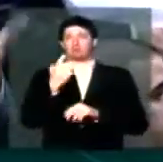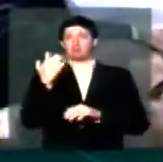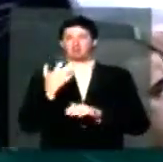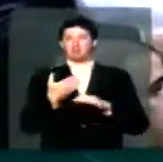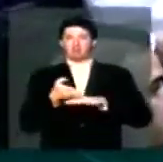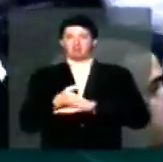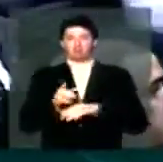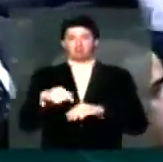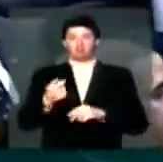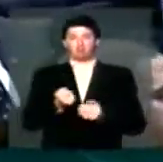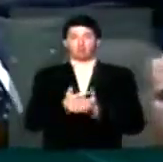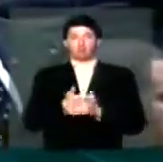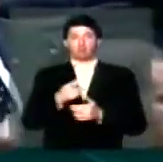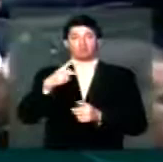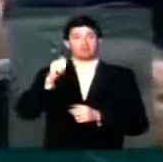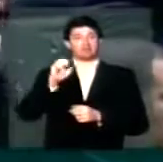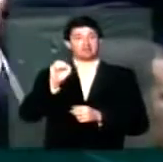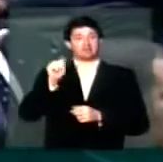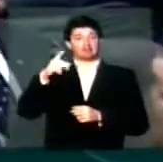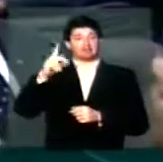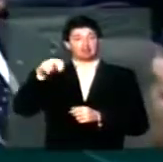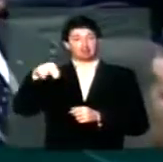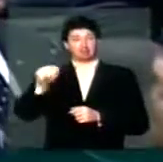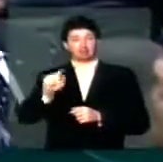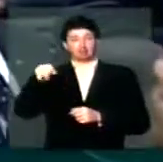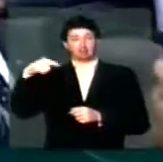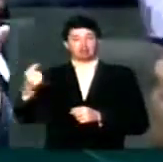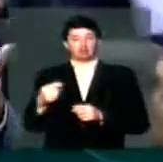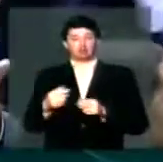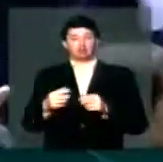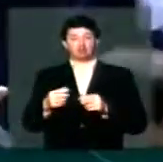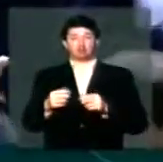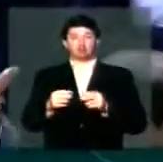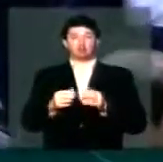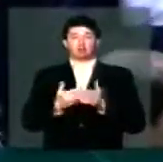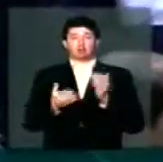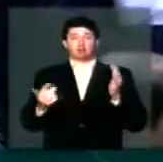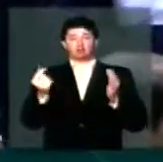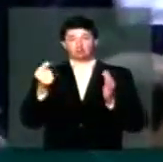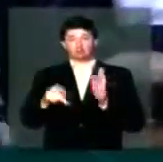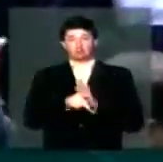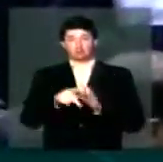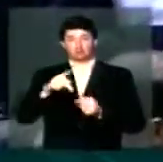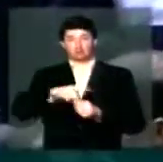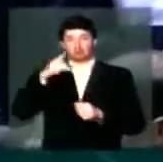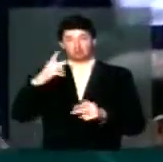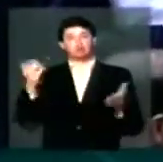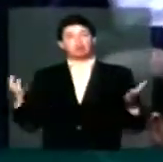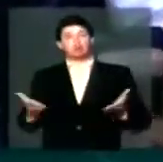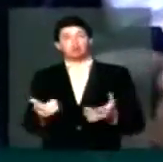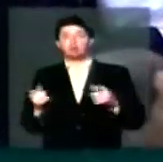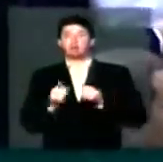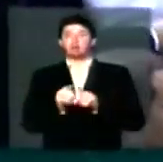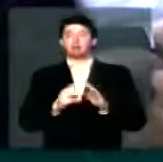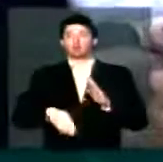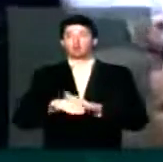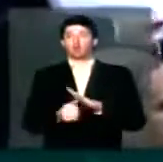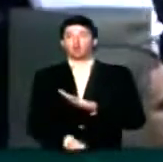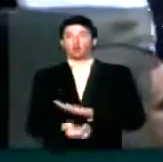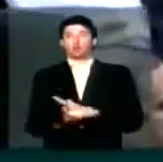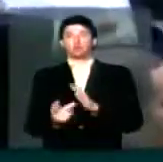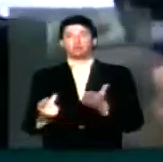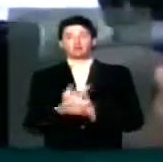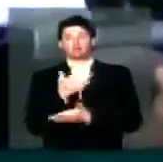empresa, depois com a compra de Passadena, depois com a descapitalização da Petrobras e agora com toda essa corrupção.